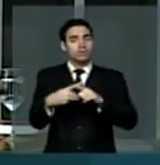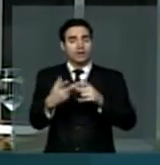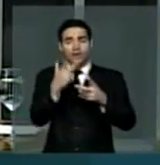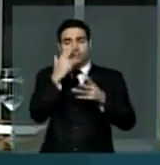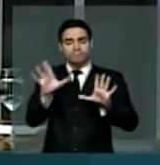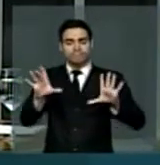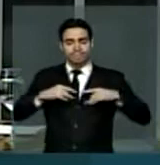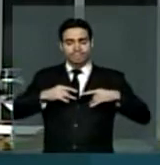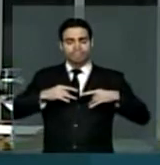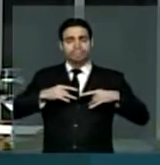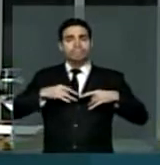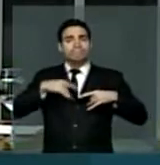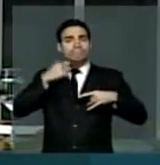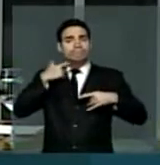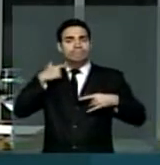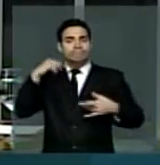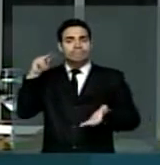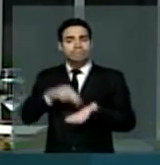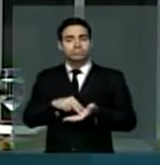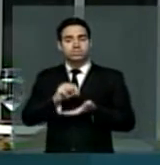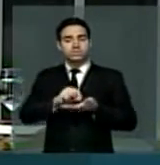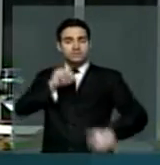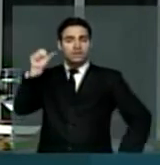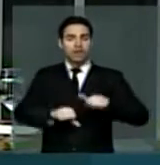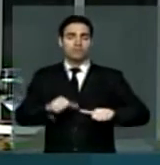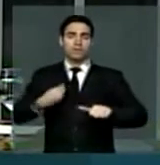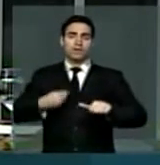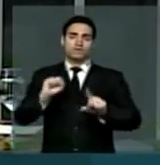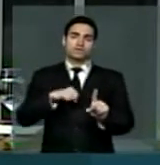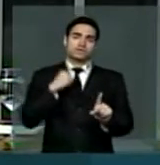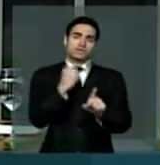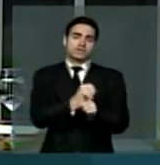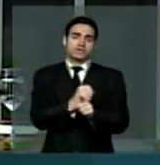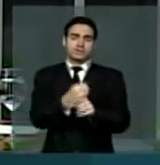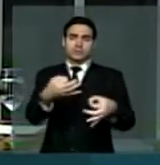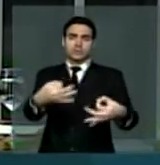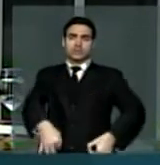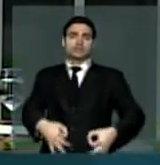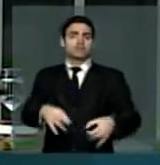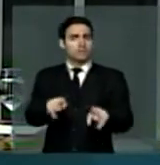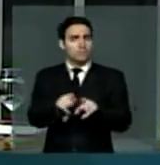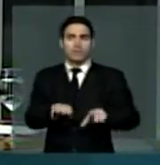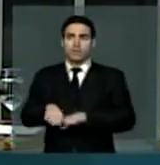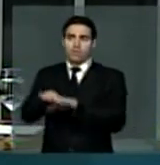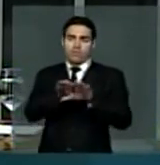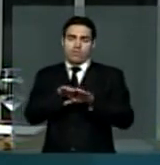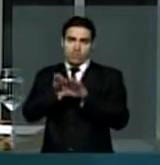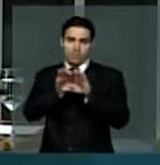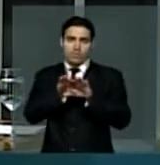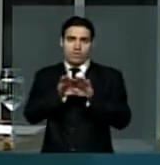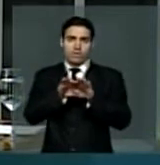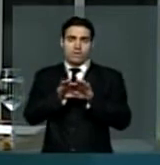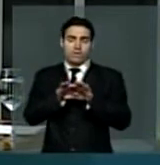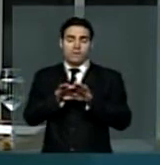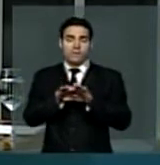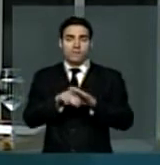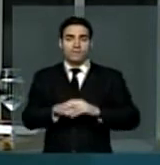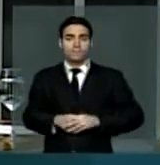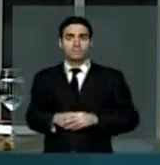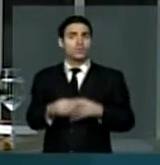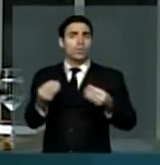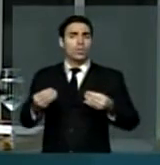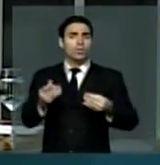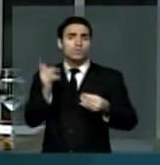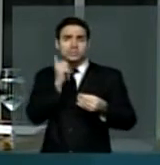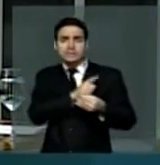veias o desejo de uma sociedade justa, digna e igualitária. caminho que